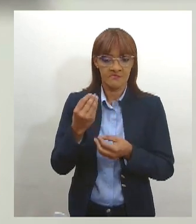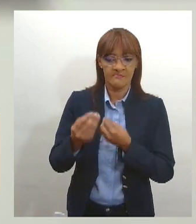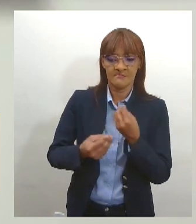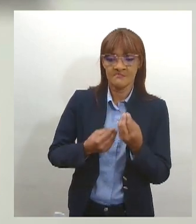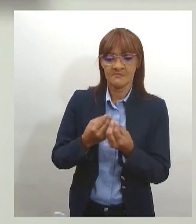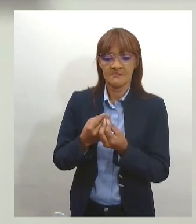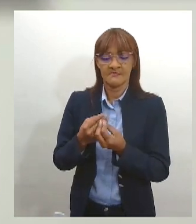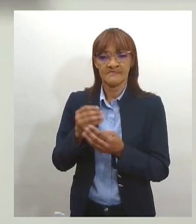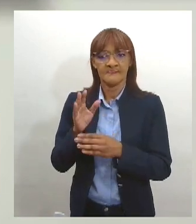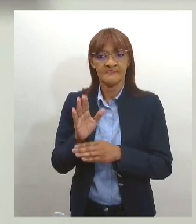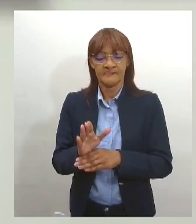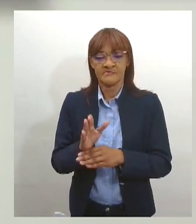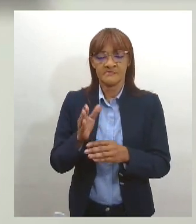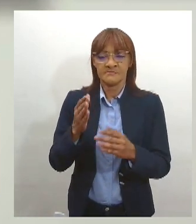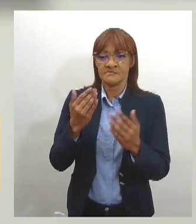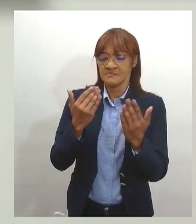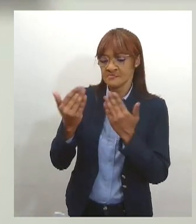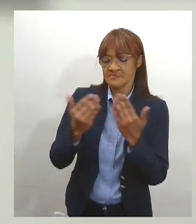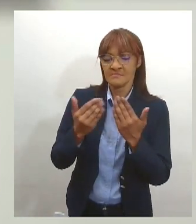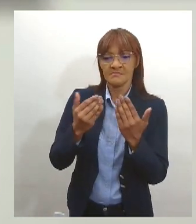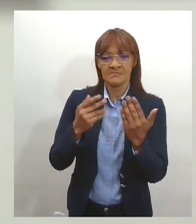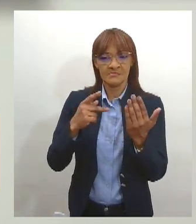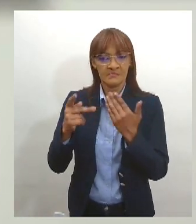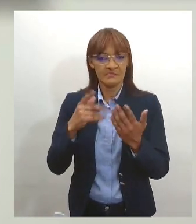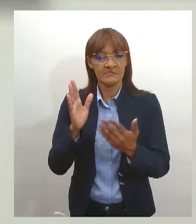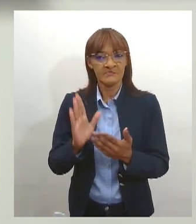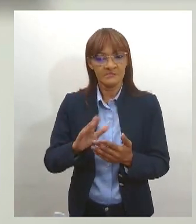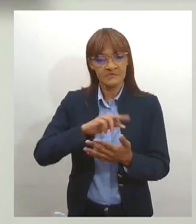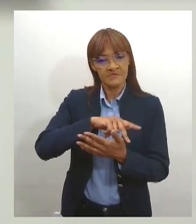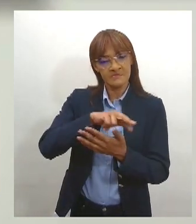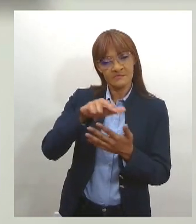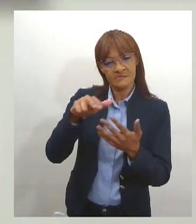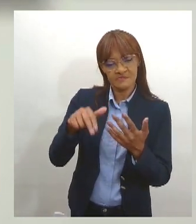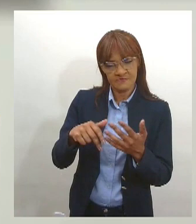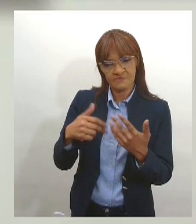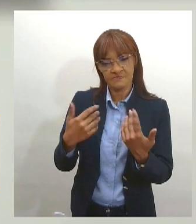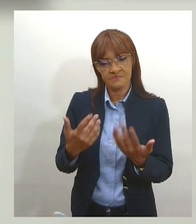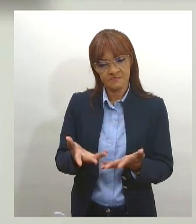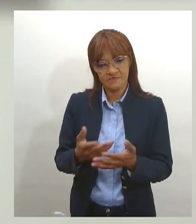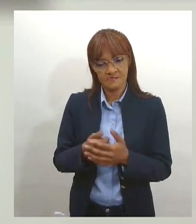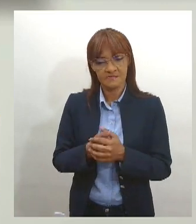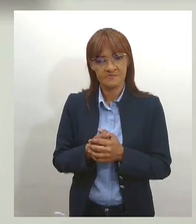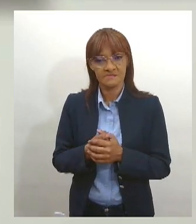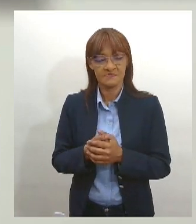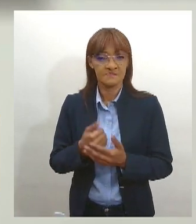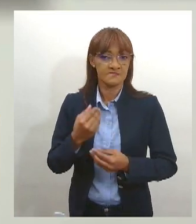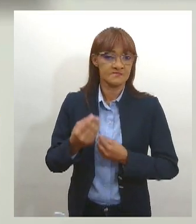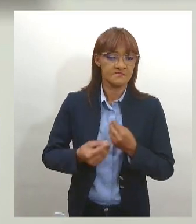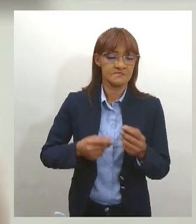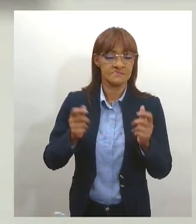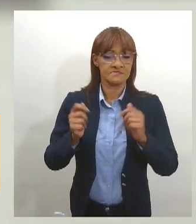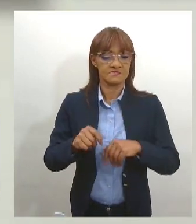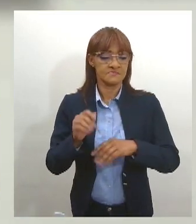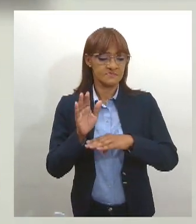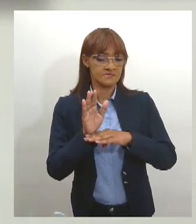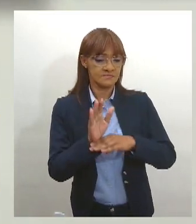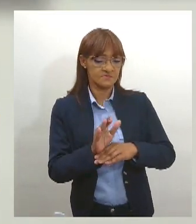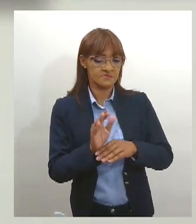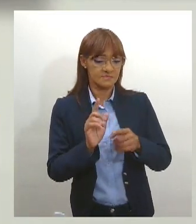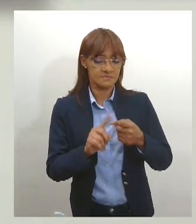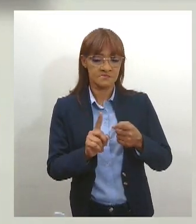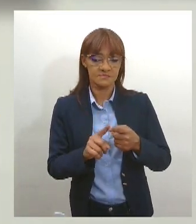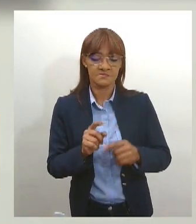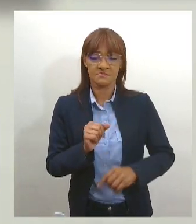psicólogas, assistente social, para ver os benefícios que essa mulher pode ter para tentar financeiramente sair desse